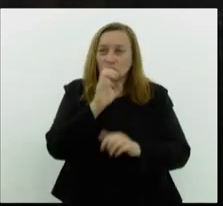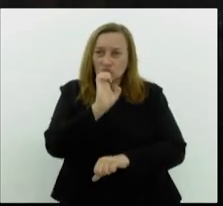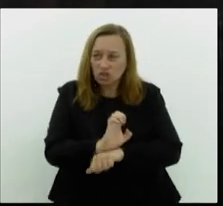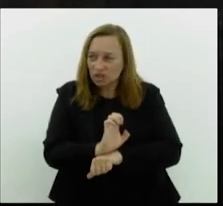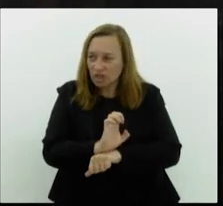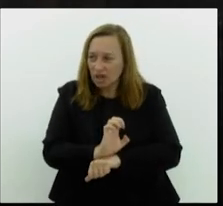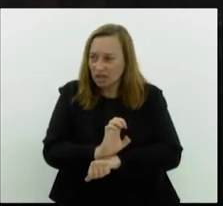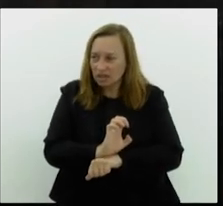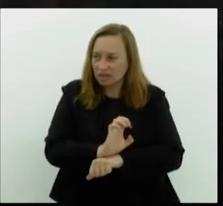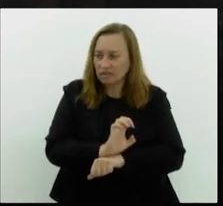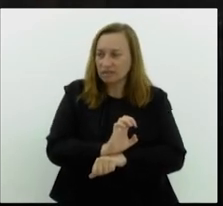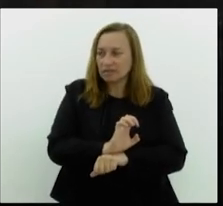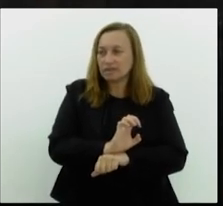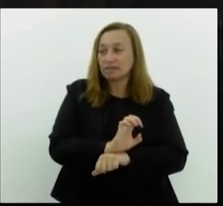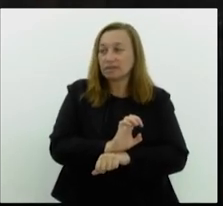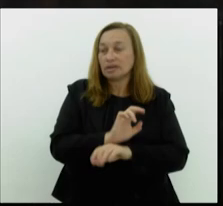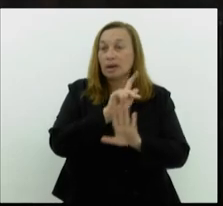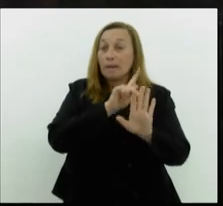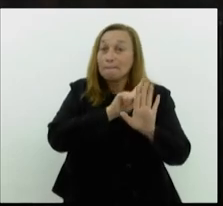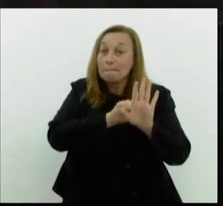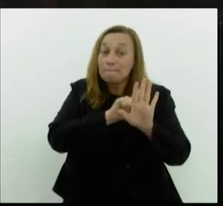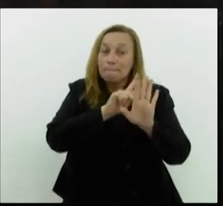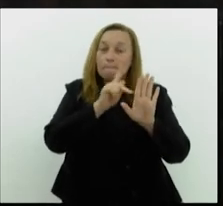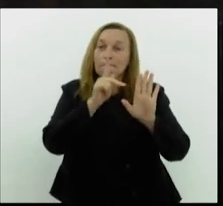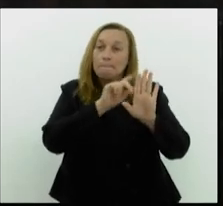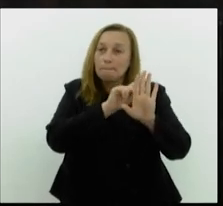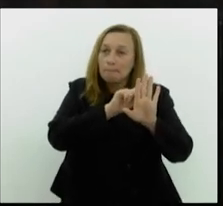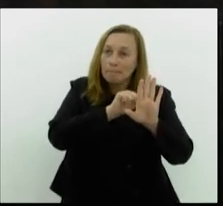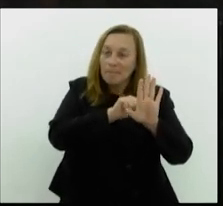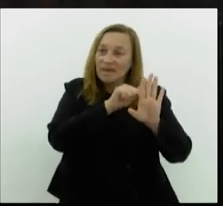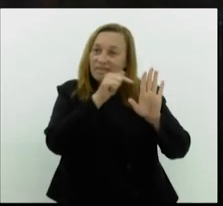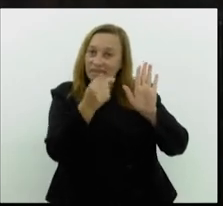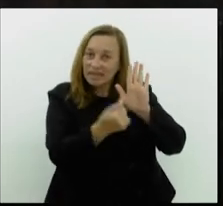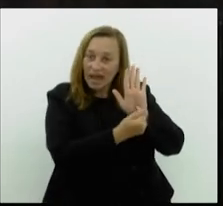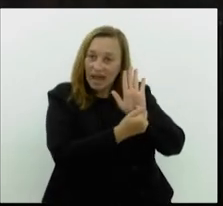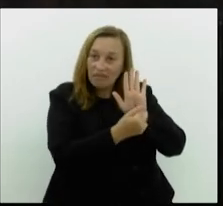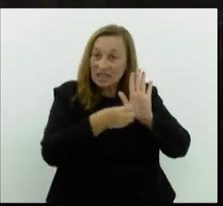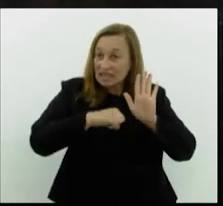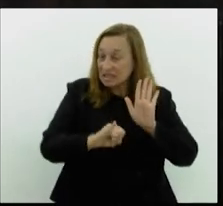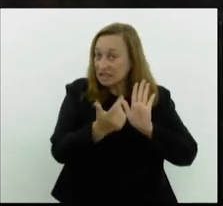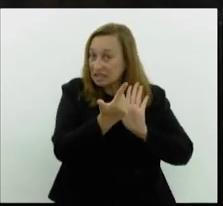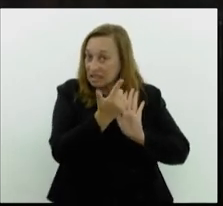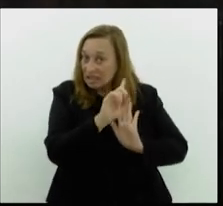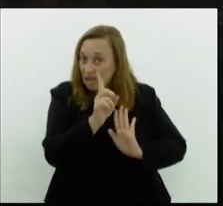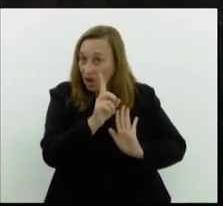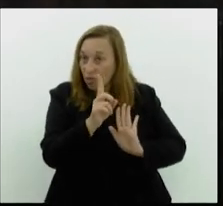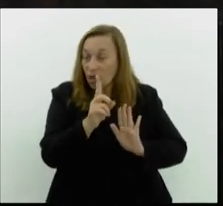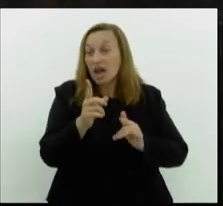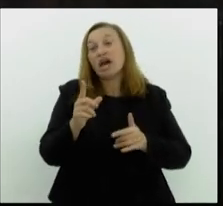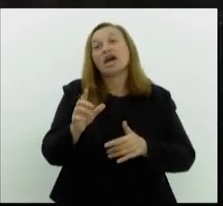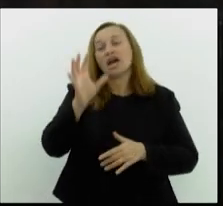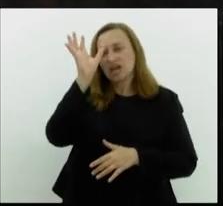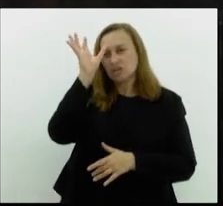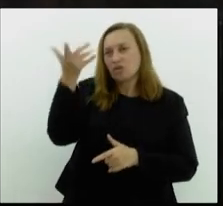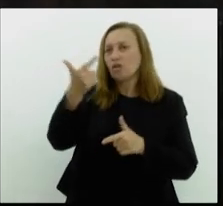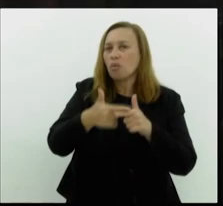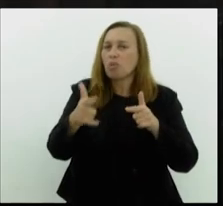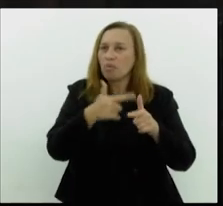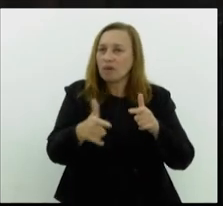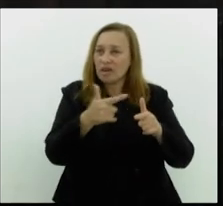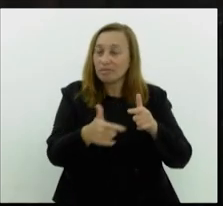com a União, nós vamos quebrar. Nós vamos quebrar.